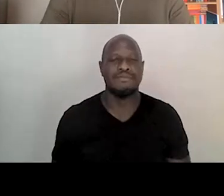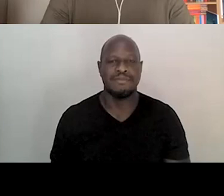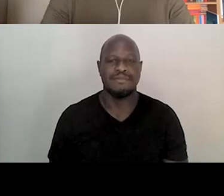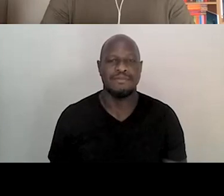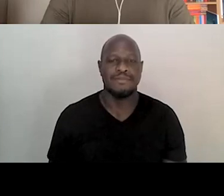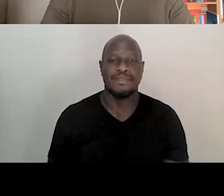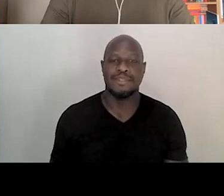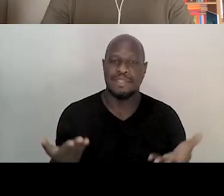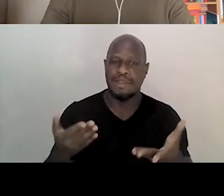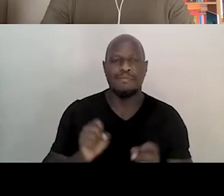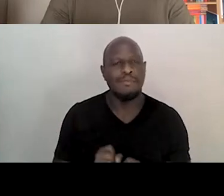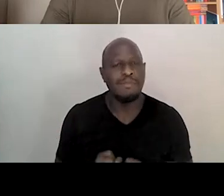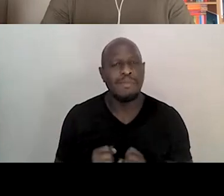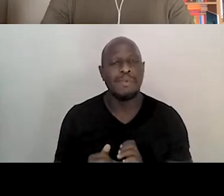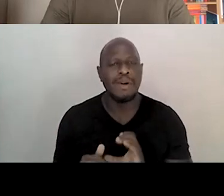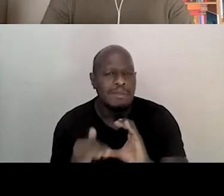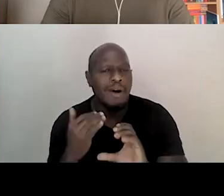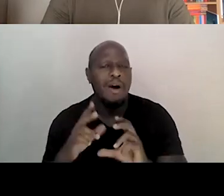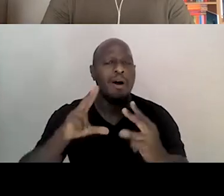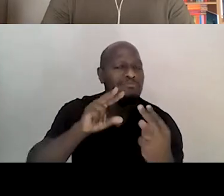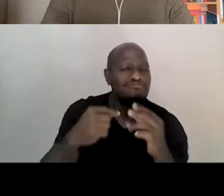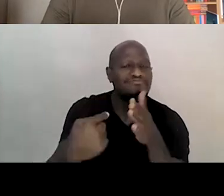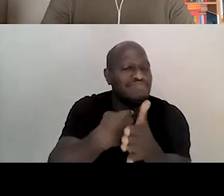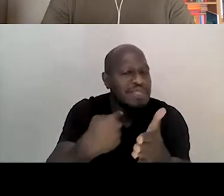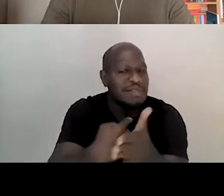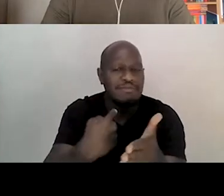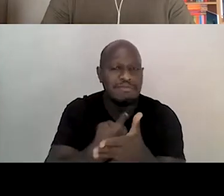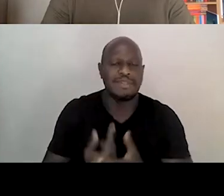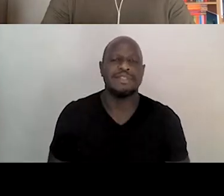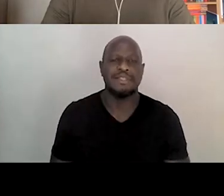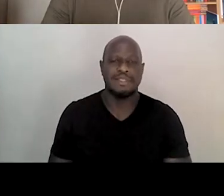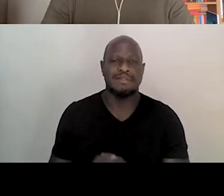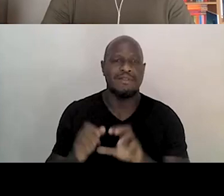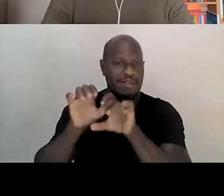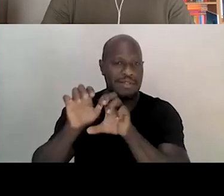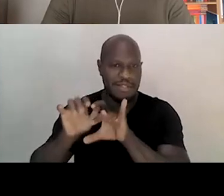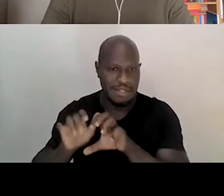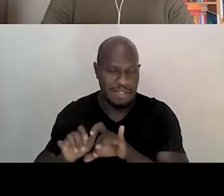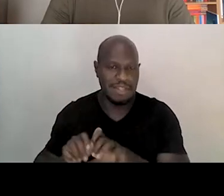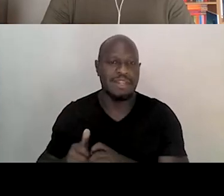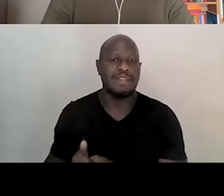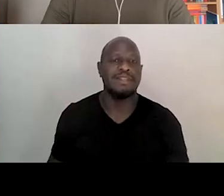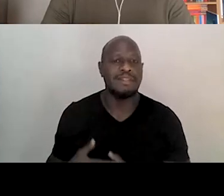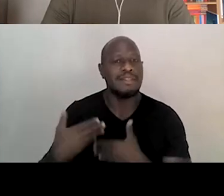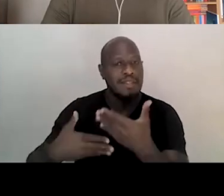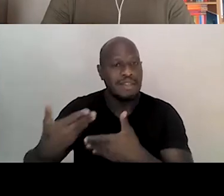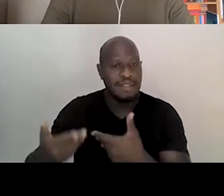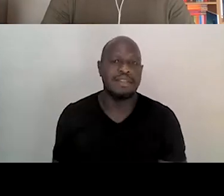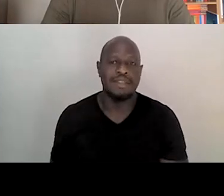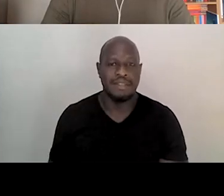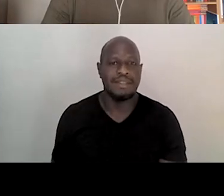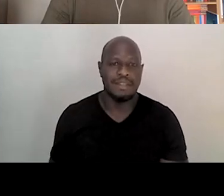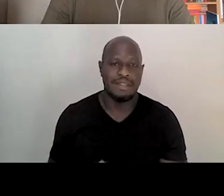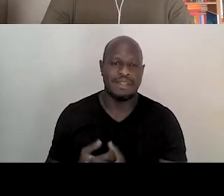E vocês podem enviar seus comentários, perguntas, por meio do chat, e na medida do possível, incluiremos isso